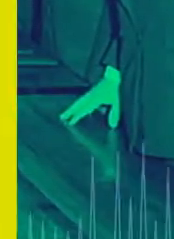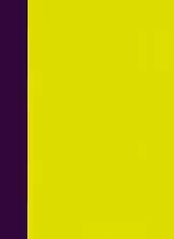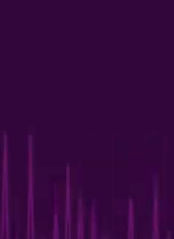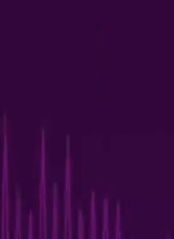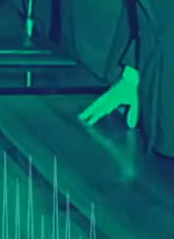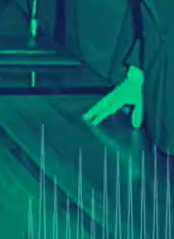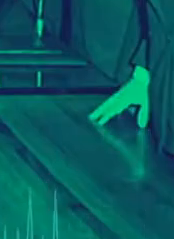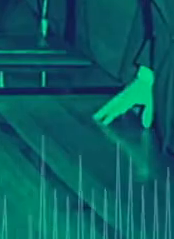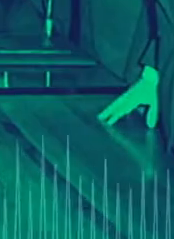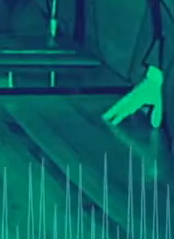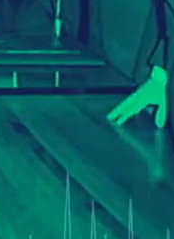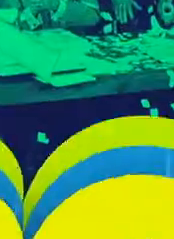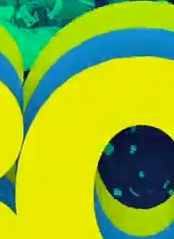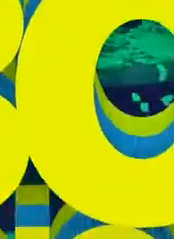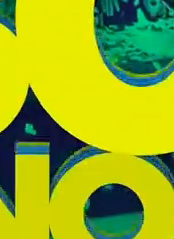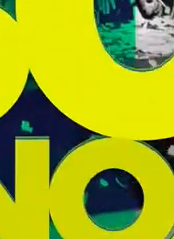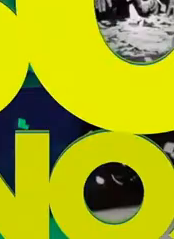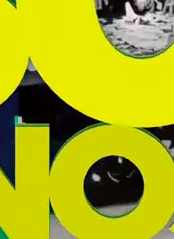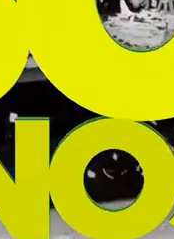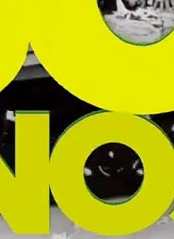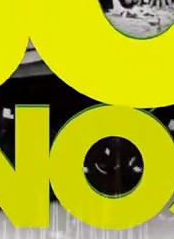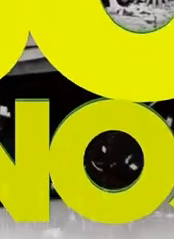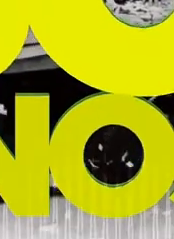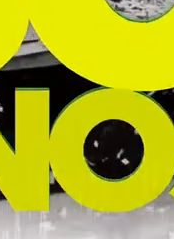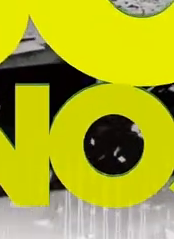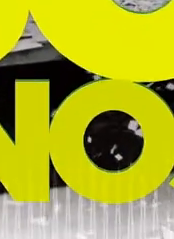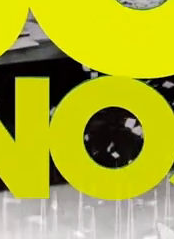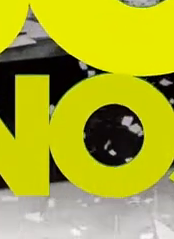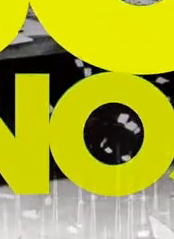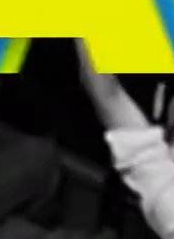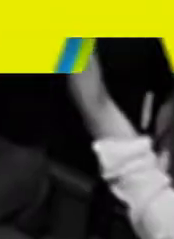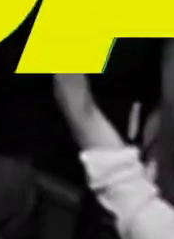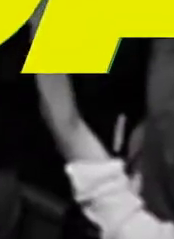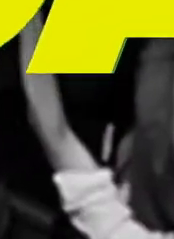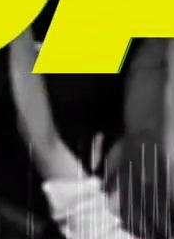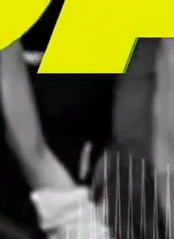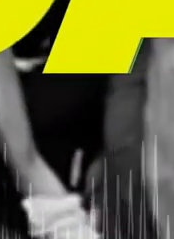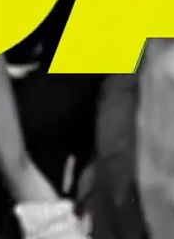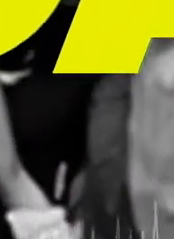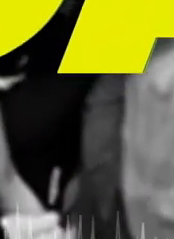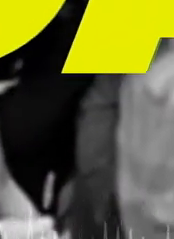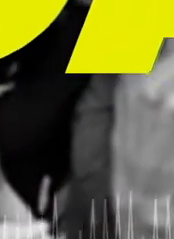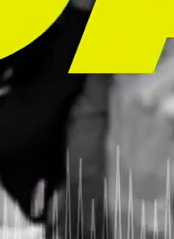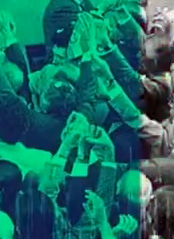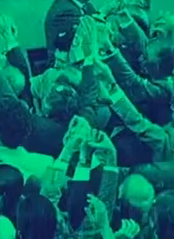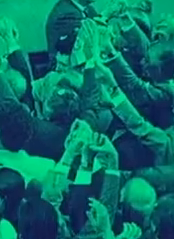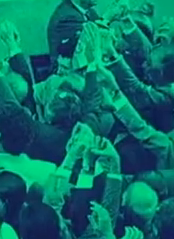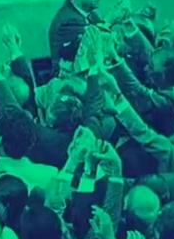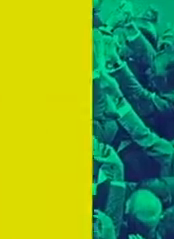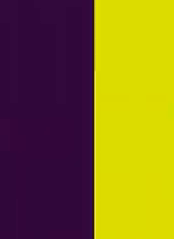Que a promulgação seja o nosso grito. Mutar para vencer. Muda o Brasil.